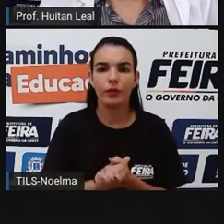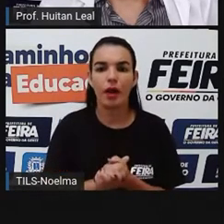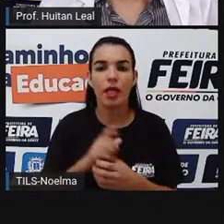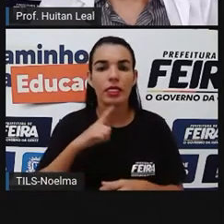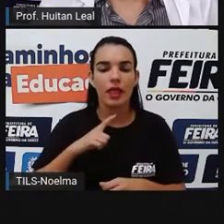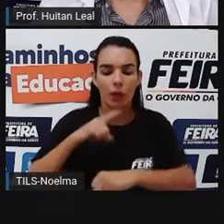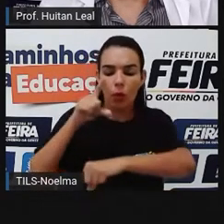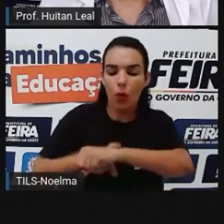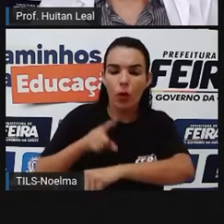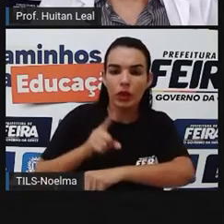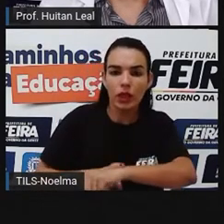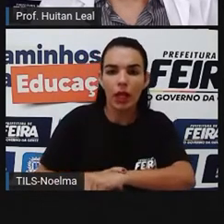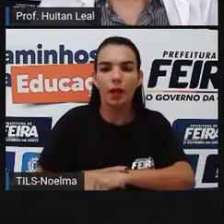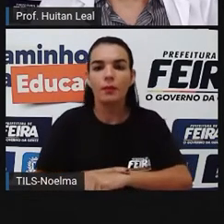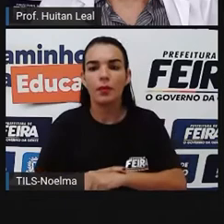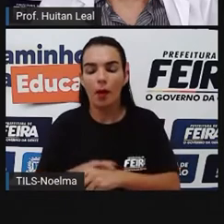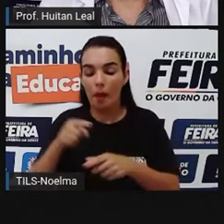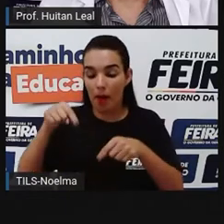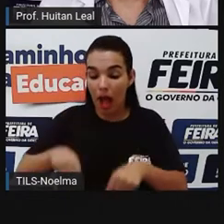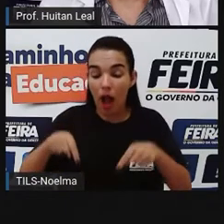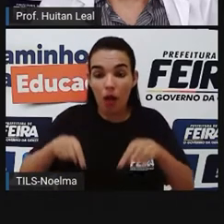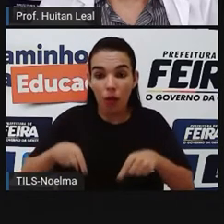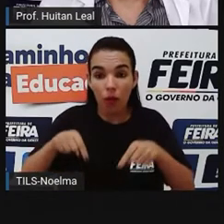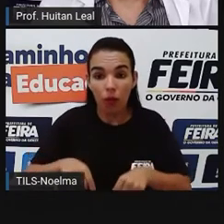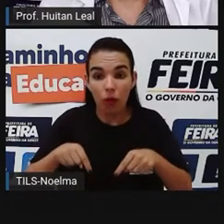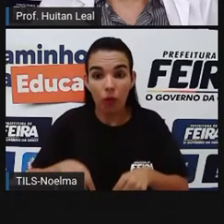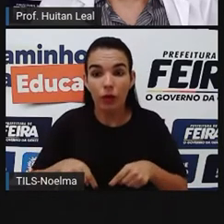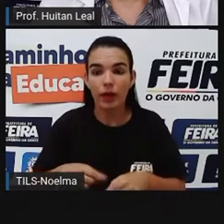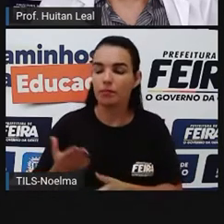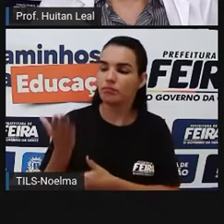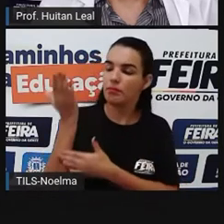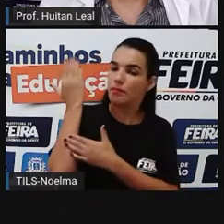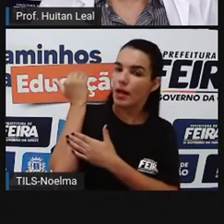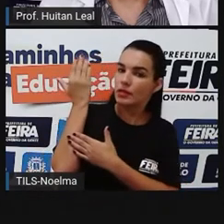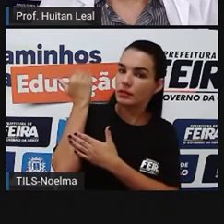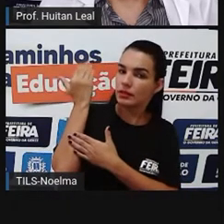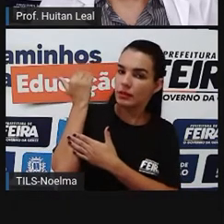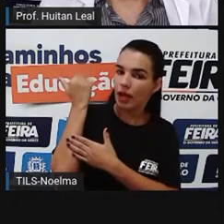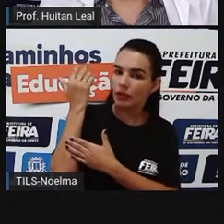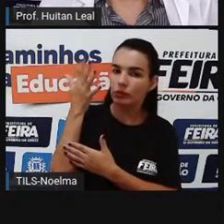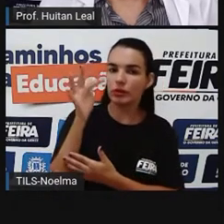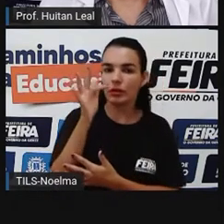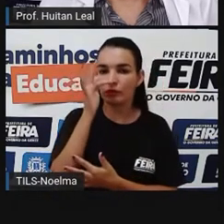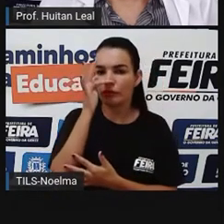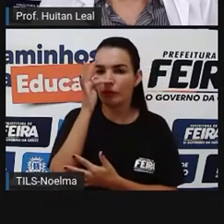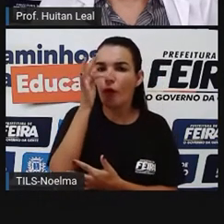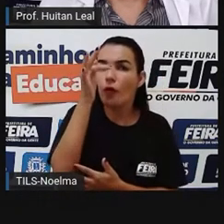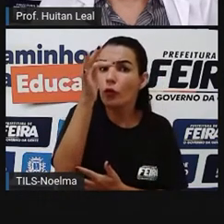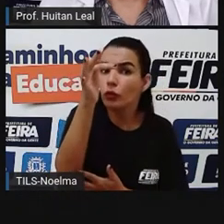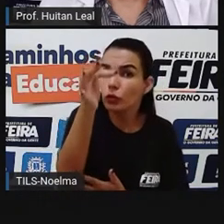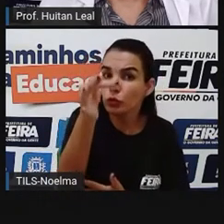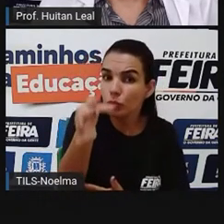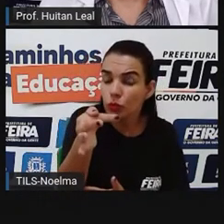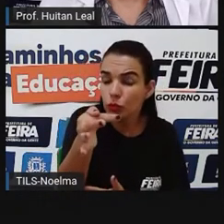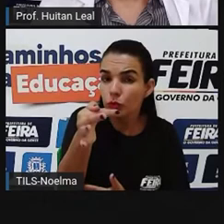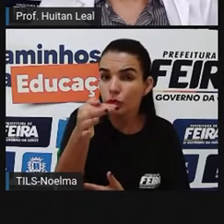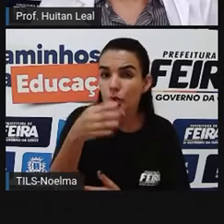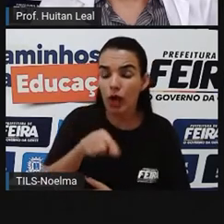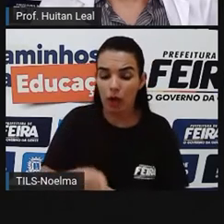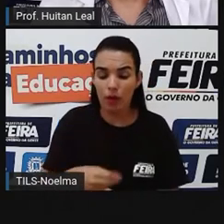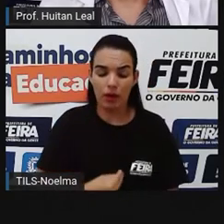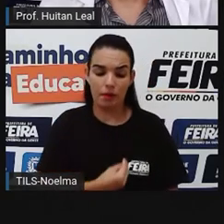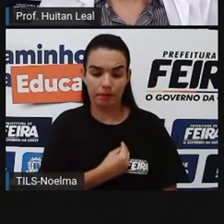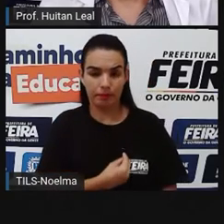presente, pretérito perfeito, pretérito imperfeito, pretérito mais que perfeito, futuro do presente e futuro do